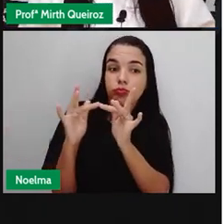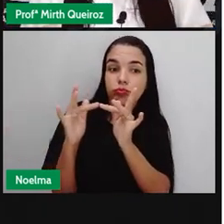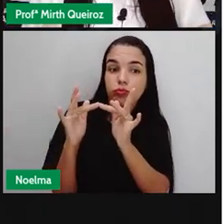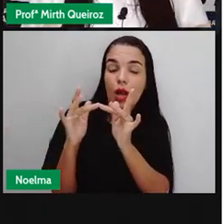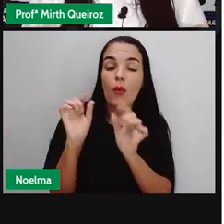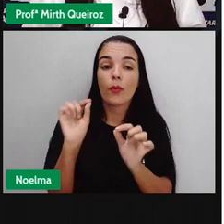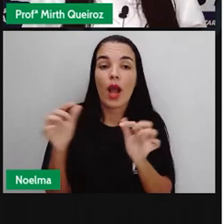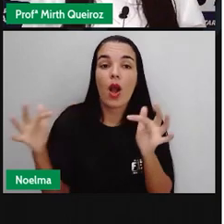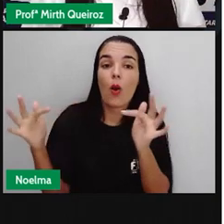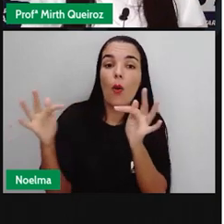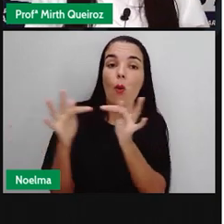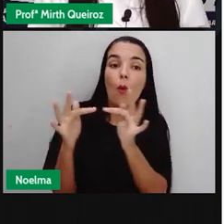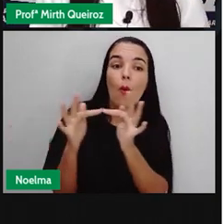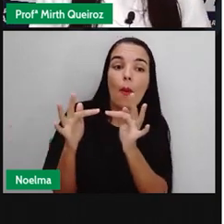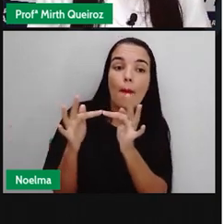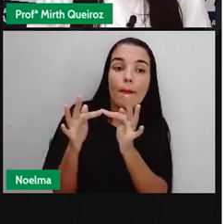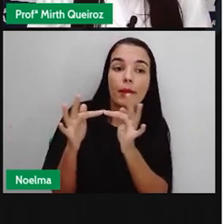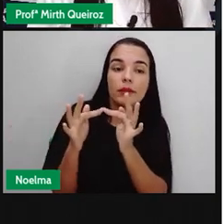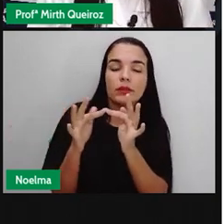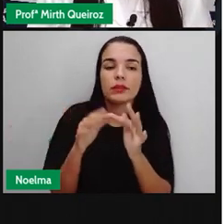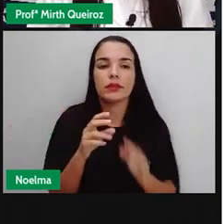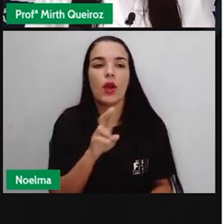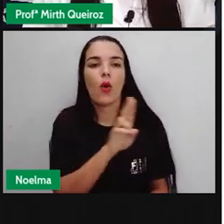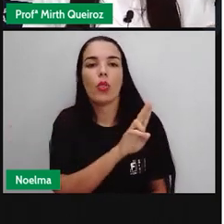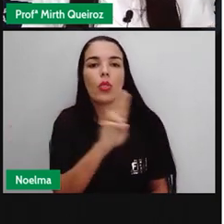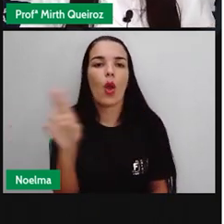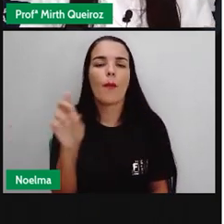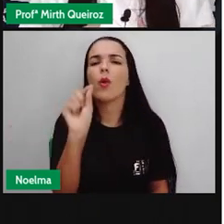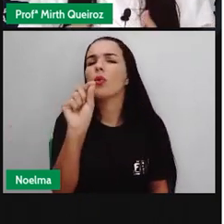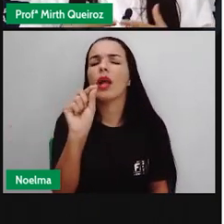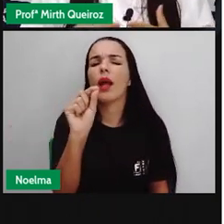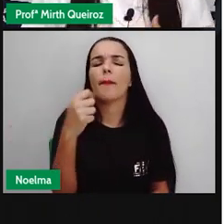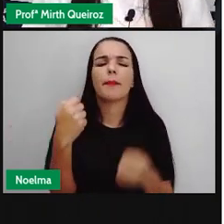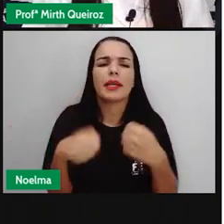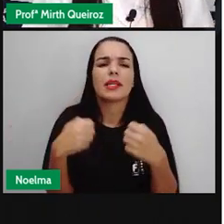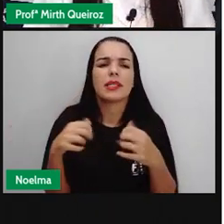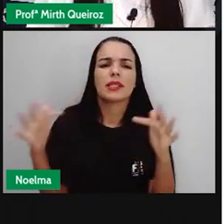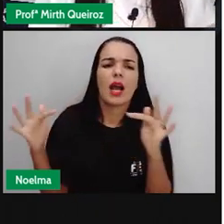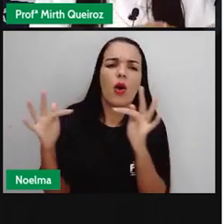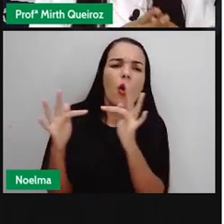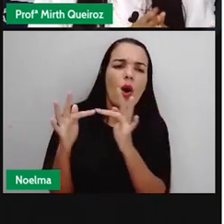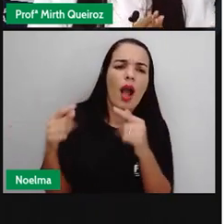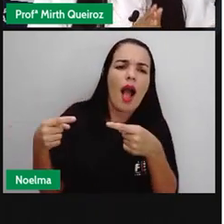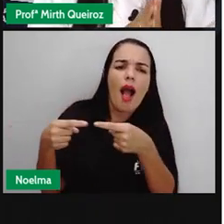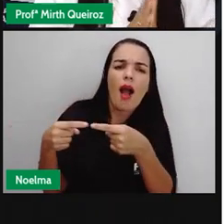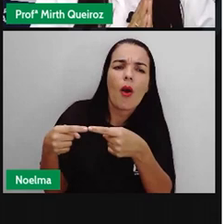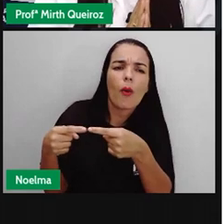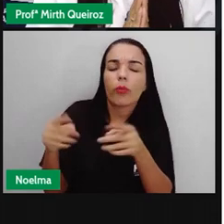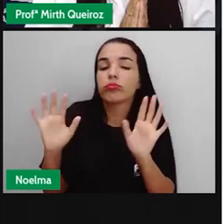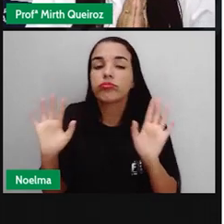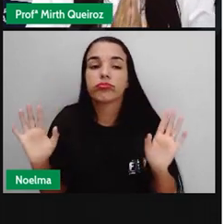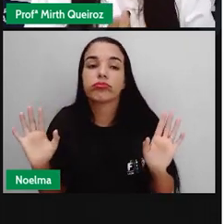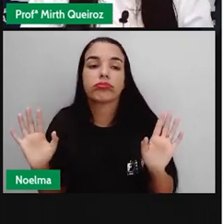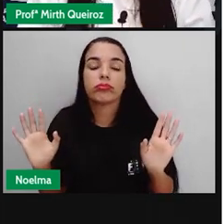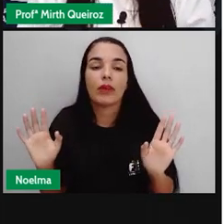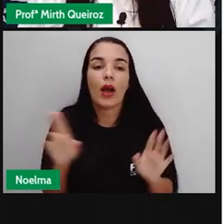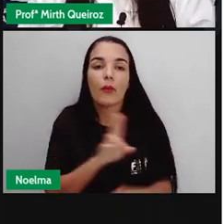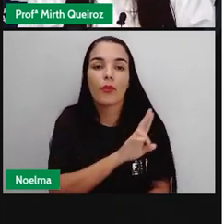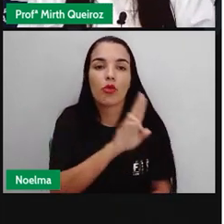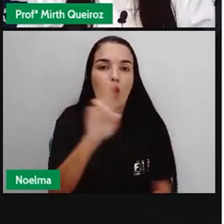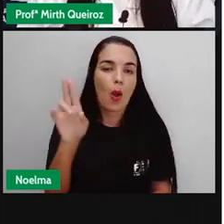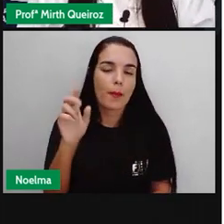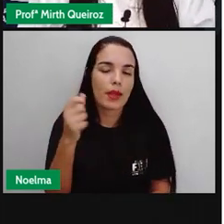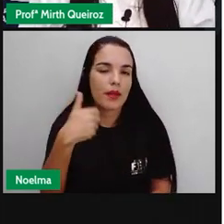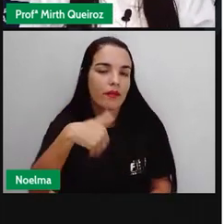concordar com esse nome, certo? E aí a gente vai analisar a coerência,